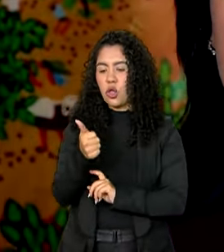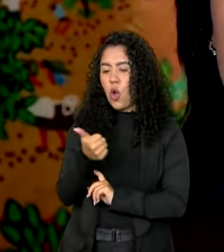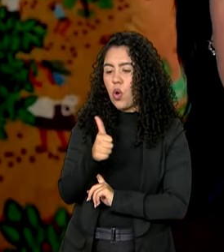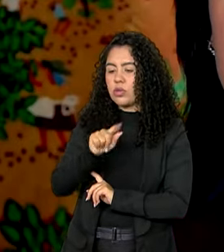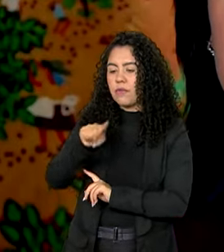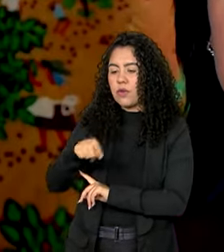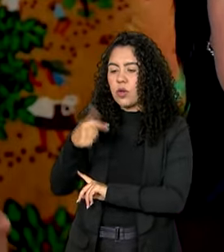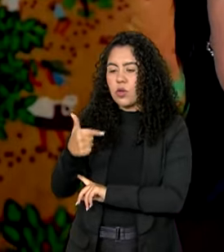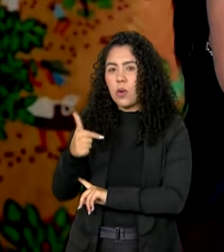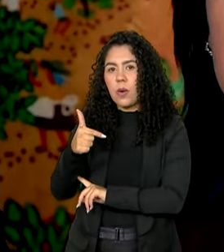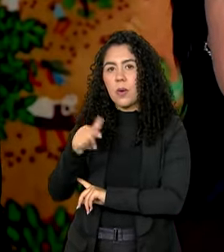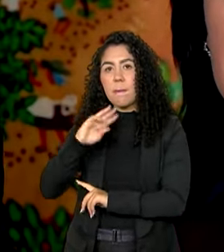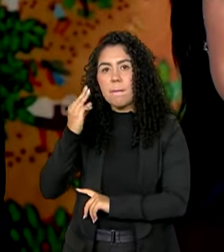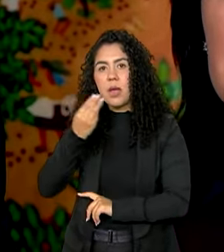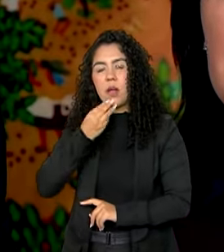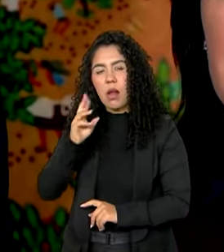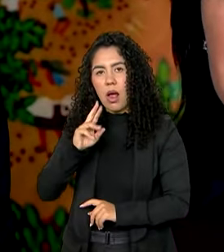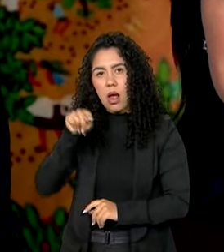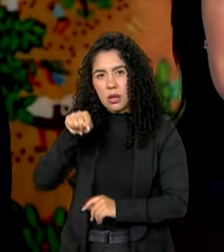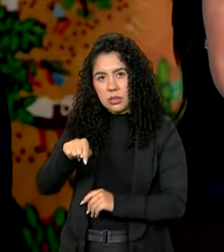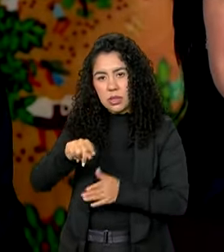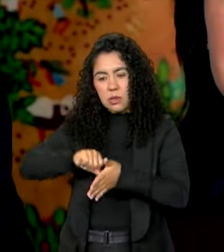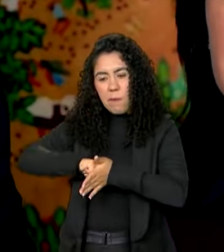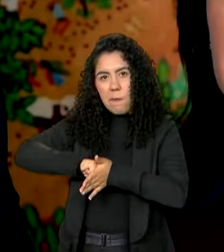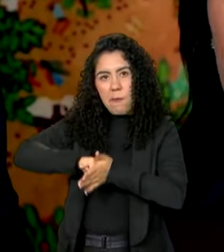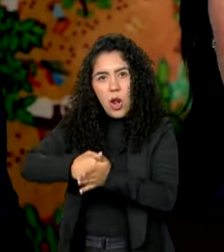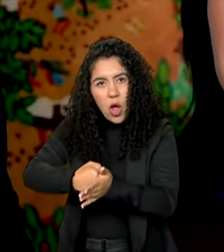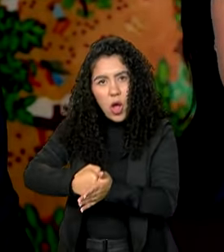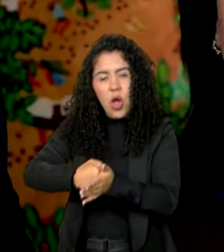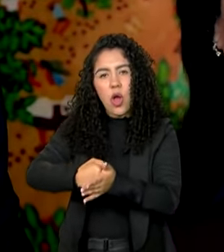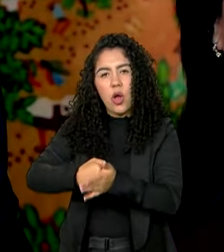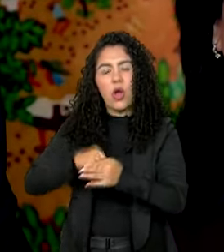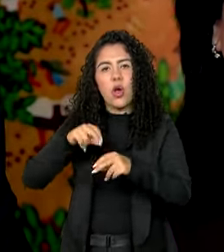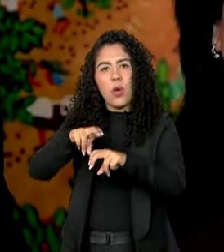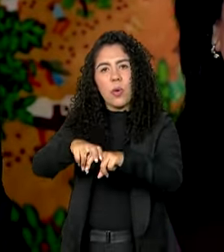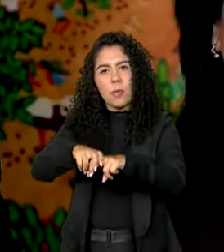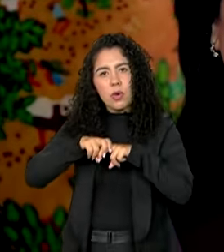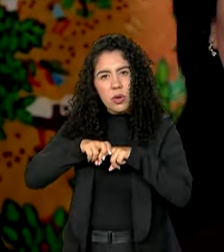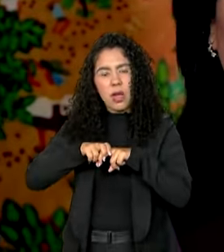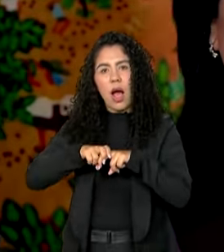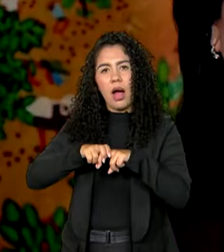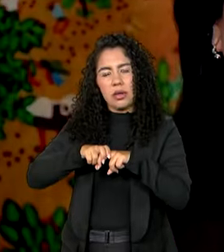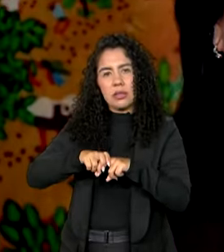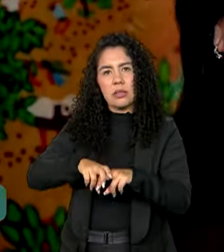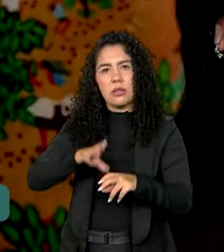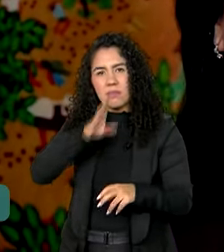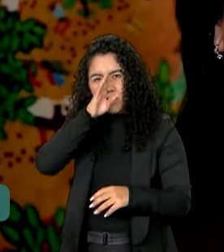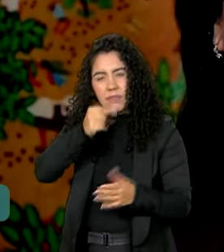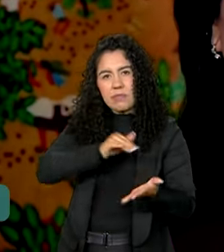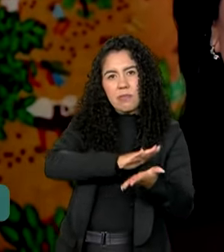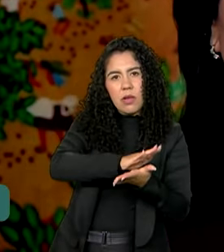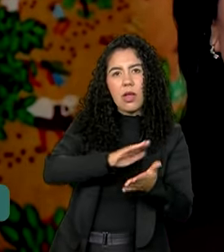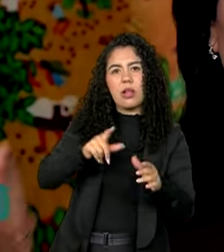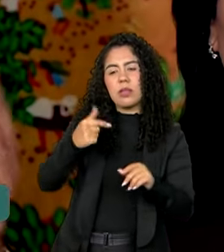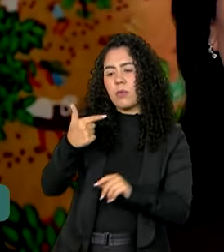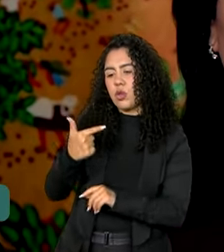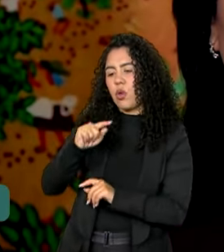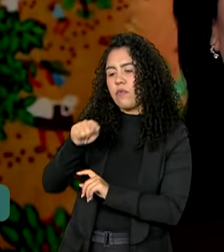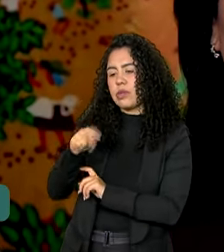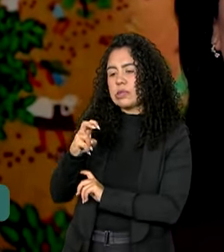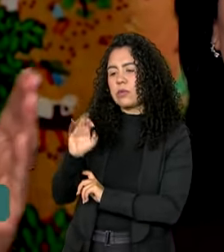bloqueio, em virtude de um excesso de despêndio acima dos 2,5%